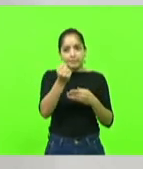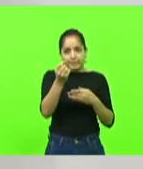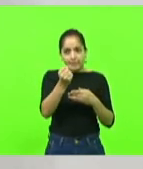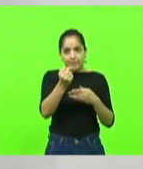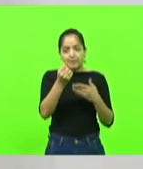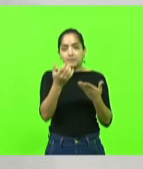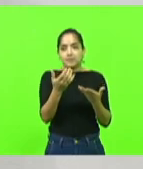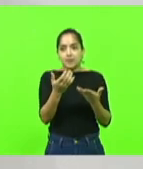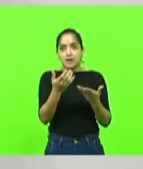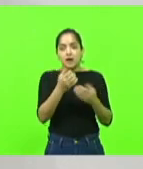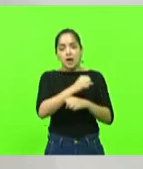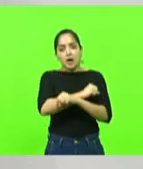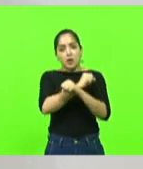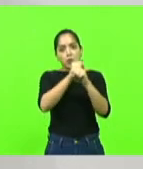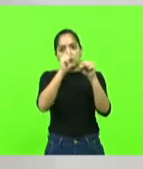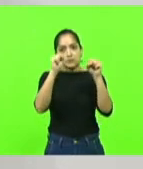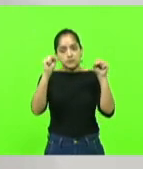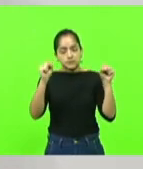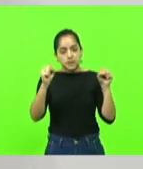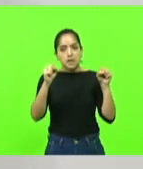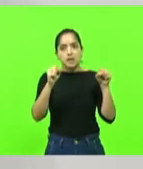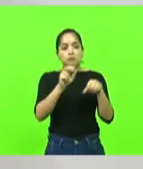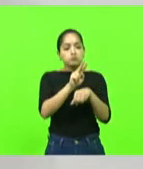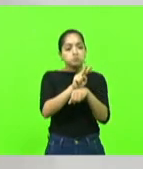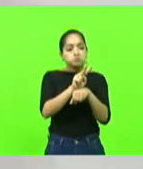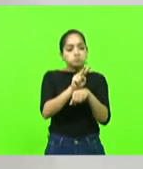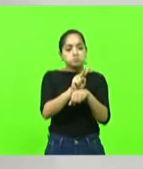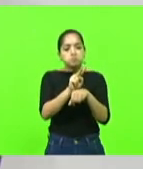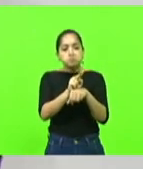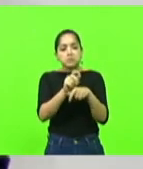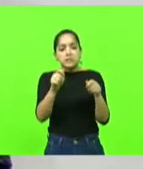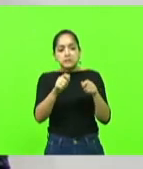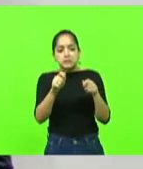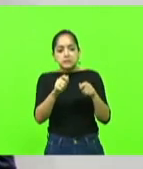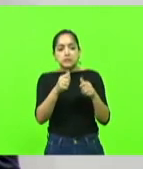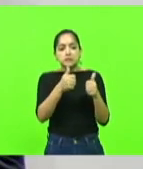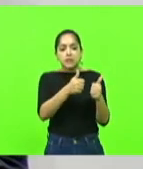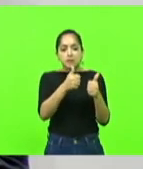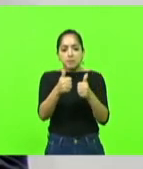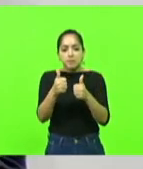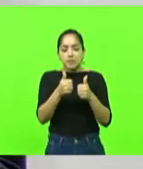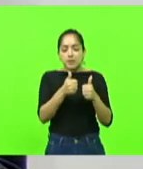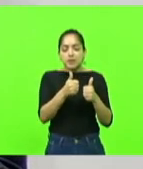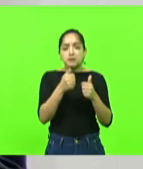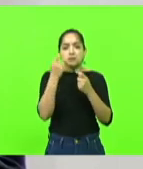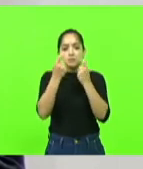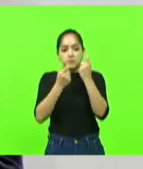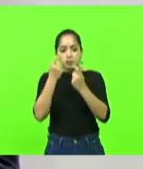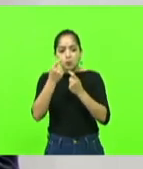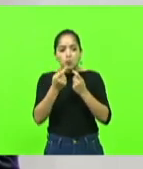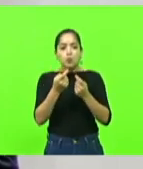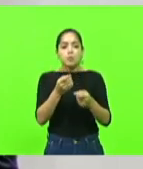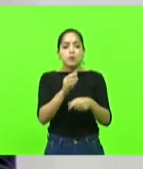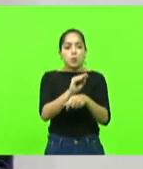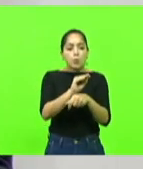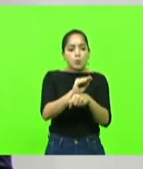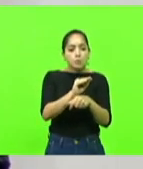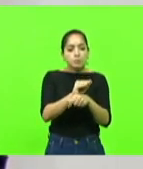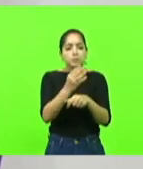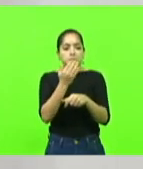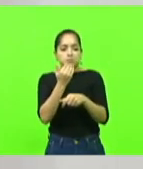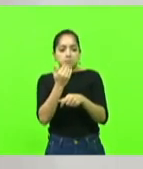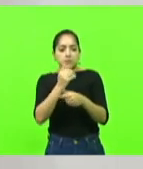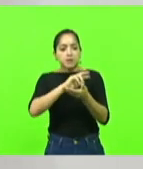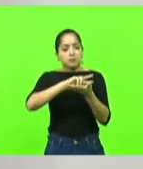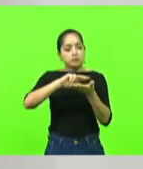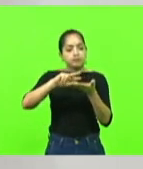Ele acorda cedo, ele se preocupa se ela estava bem condicionada, preocupa com a sua alimentação, com a forragem que irá servir e tudo,